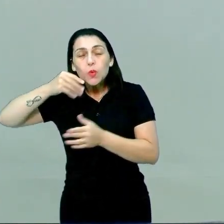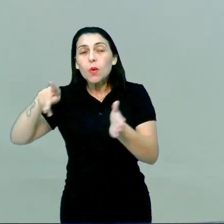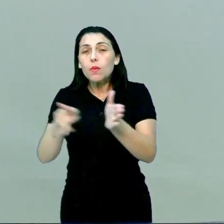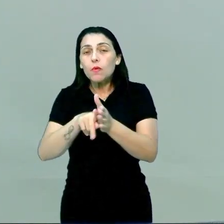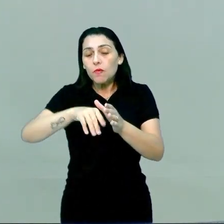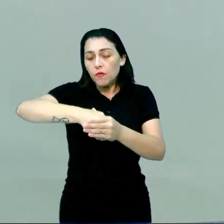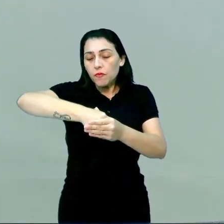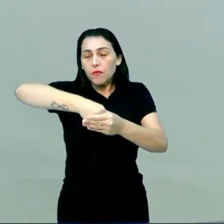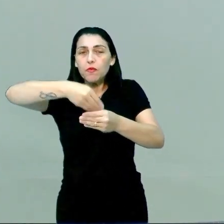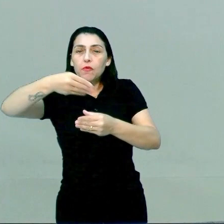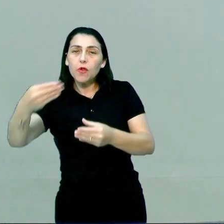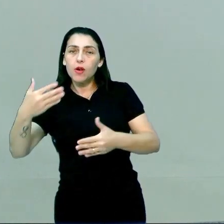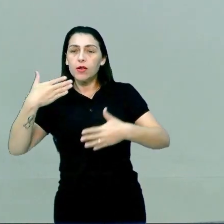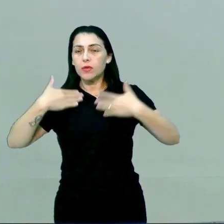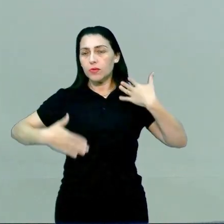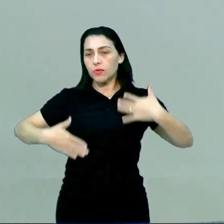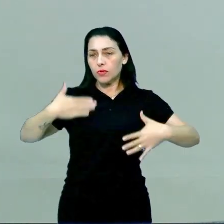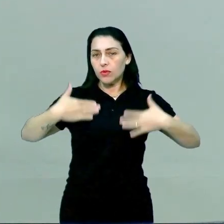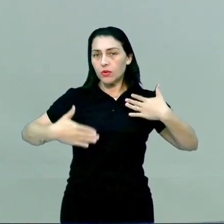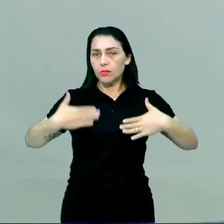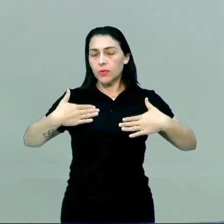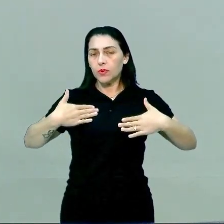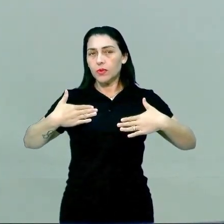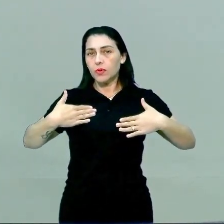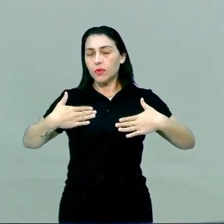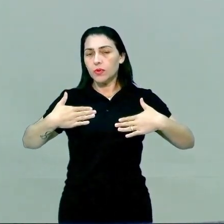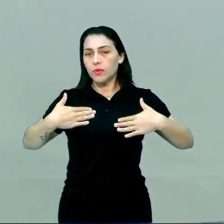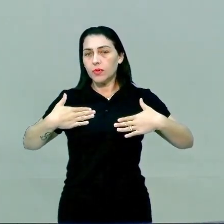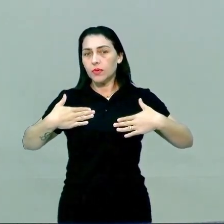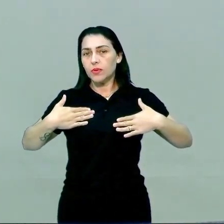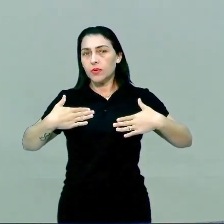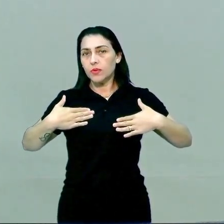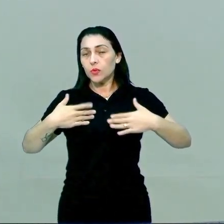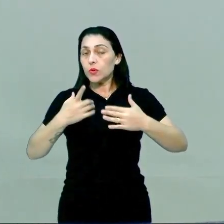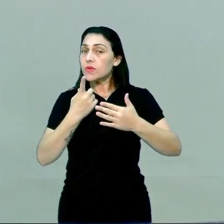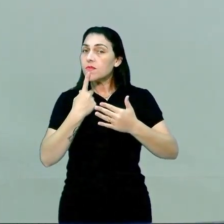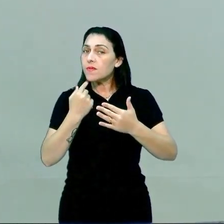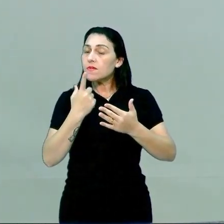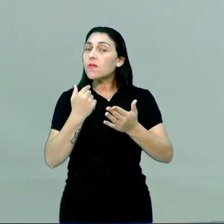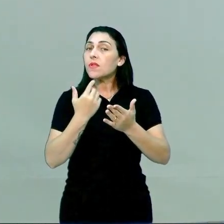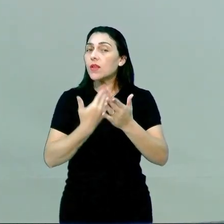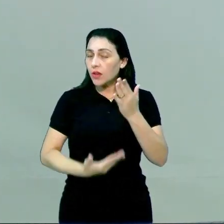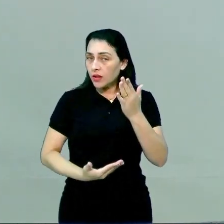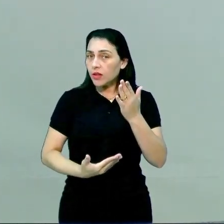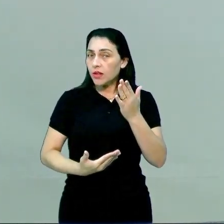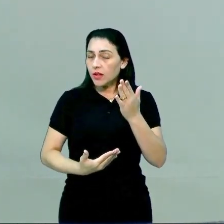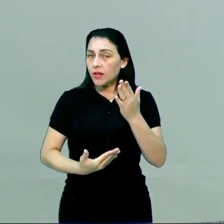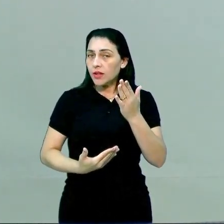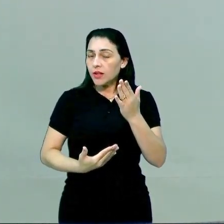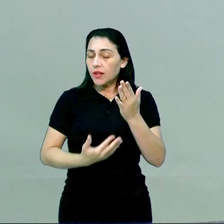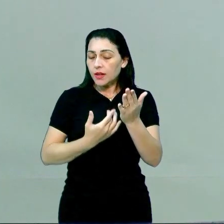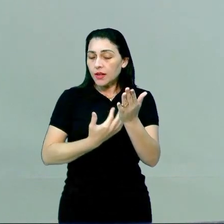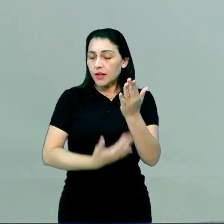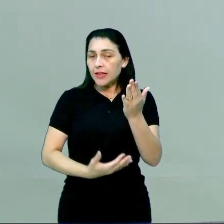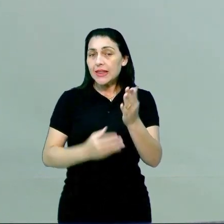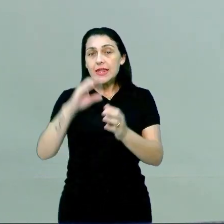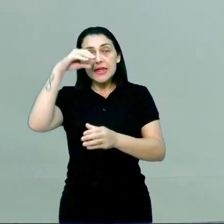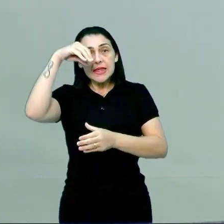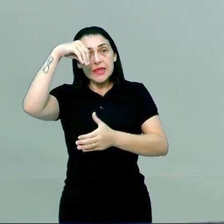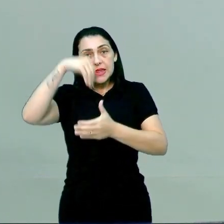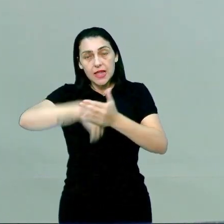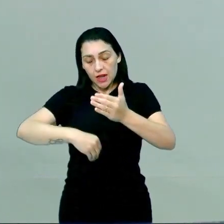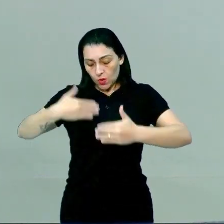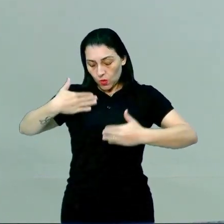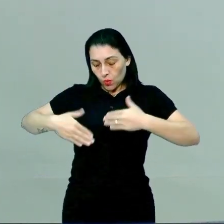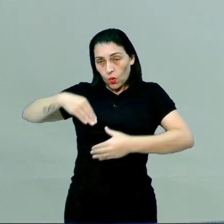é para fora do corpo, né? Não, perdão, que vai liberar para fora do sangue. Ele vai liberar o suco pancreático dentro